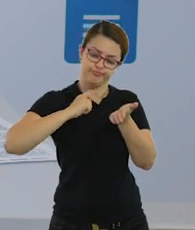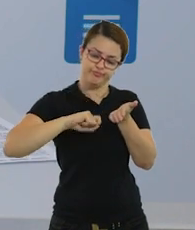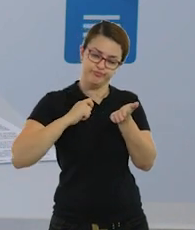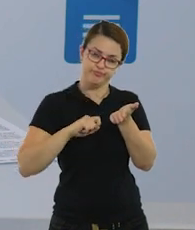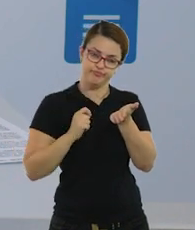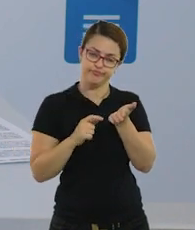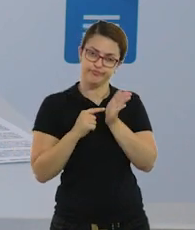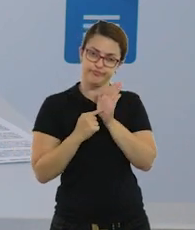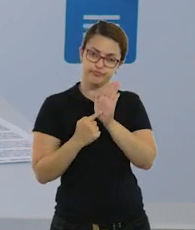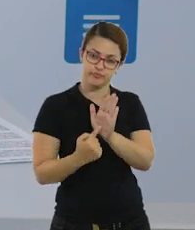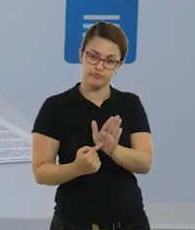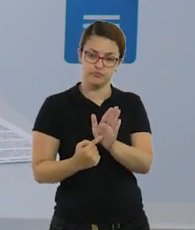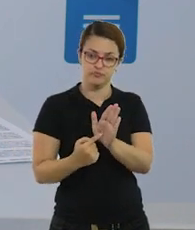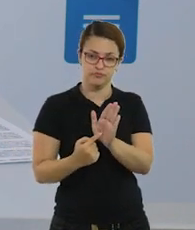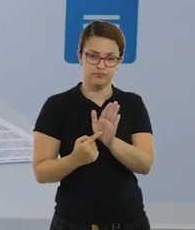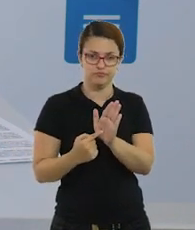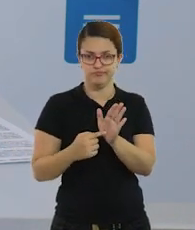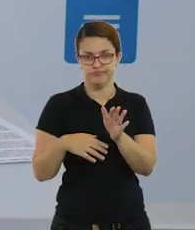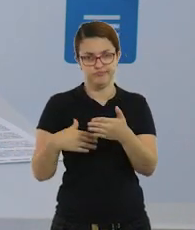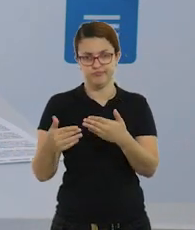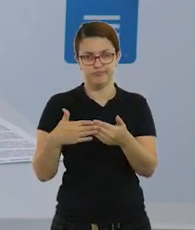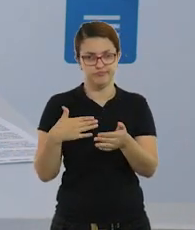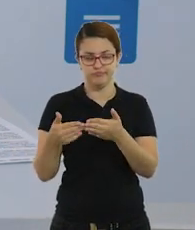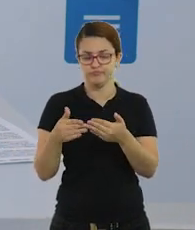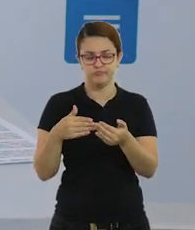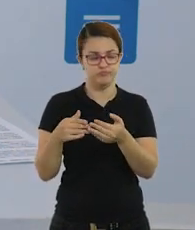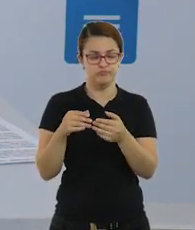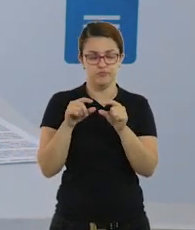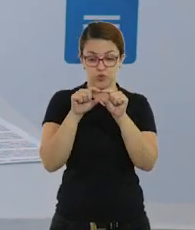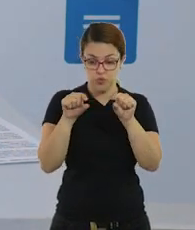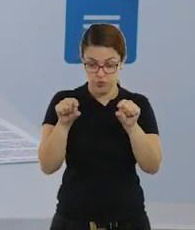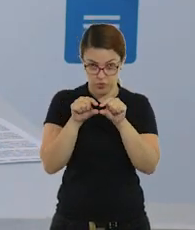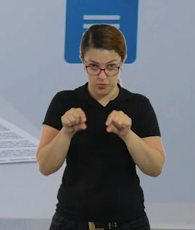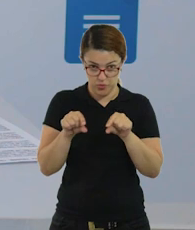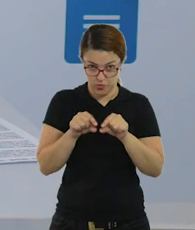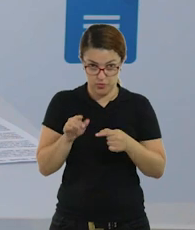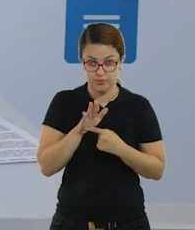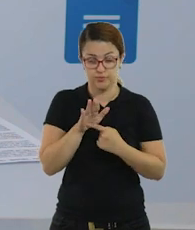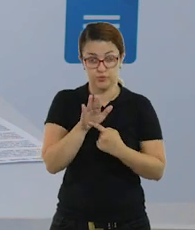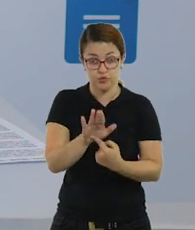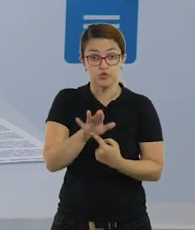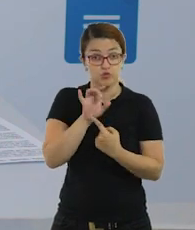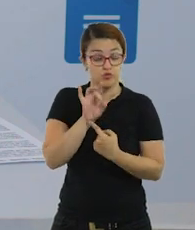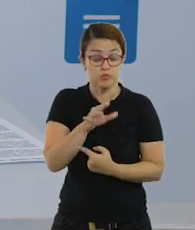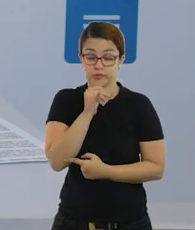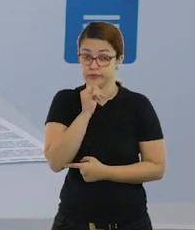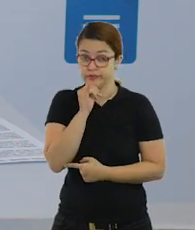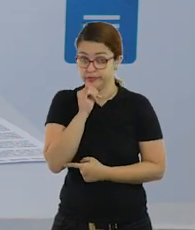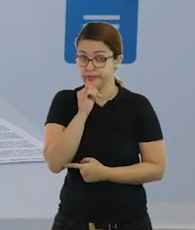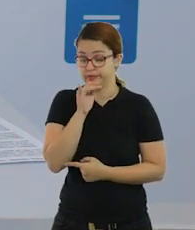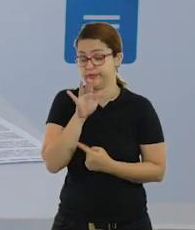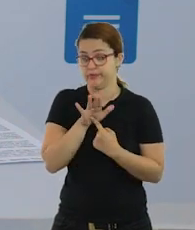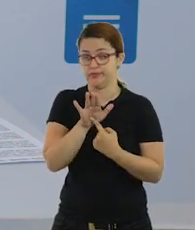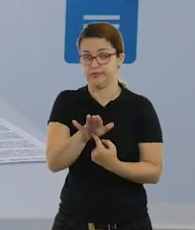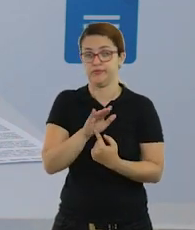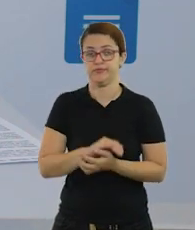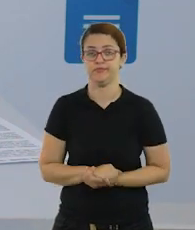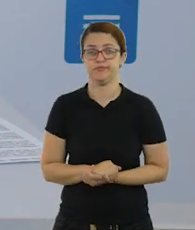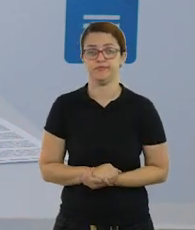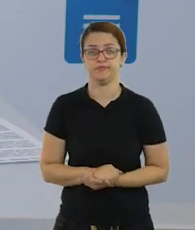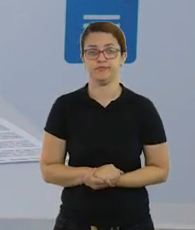Aqui eu trouxe alguns nomes aleatórios, só para a gente poder exemplificar para vocês.